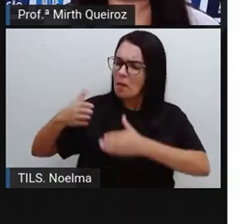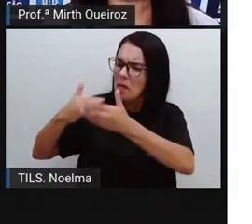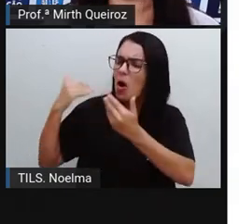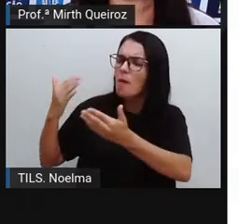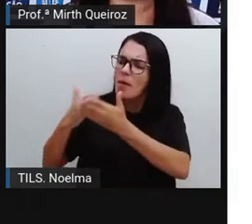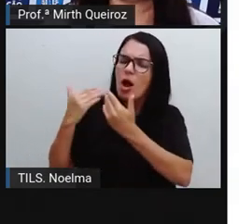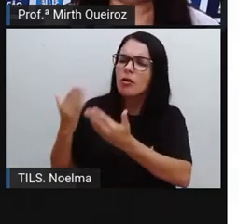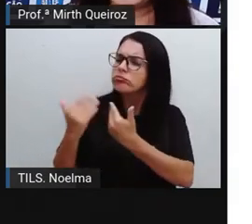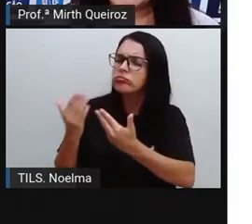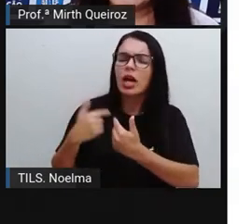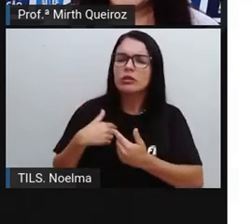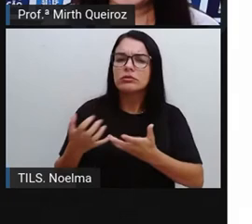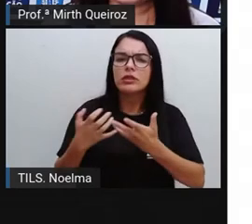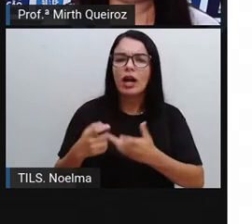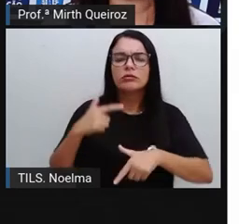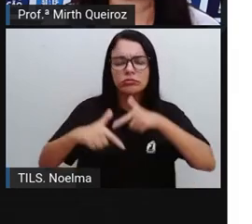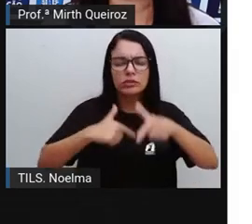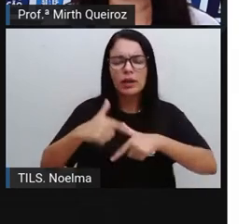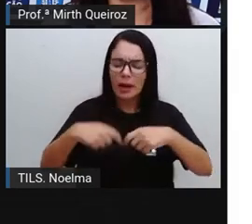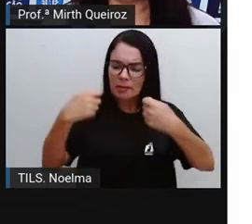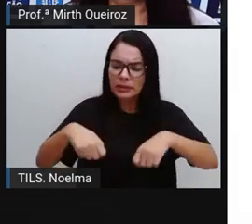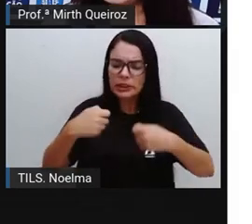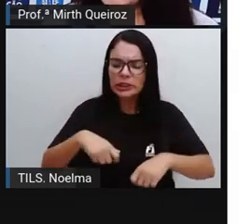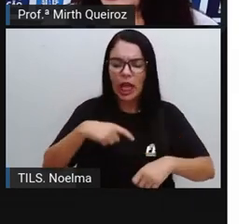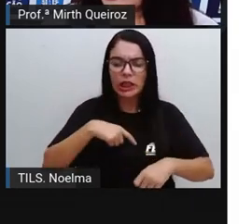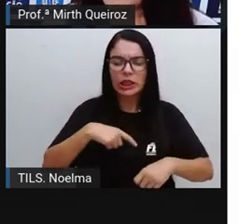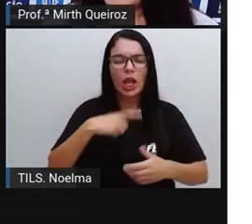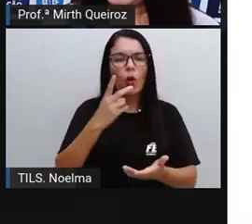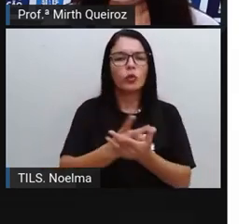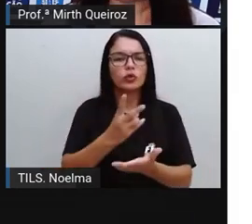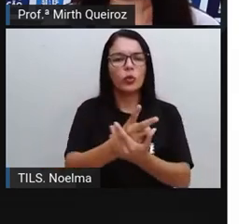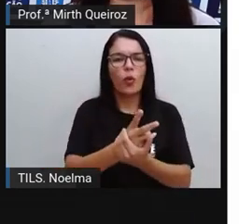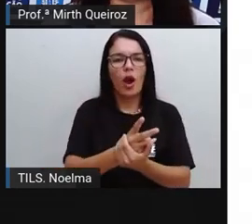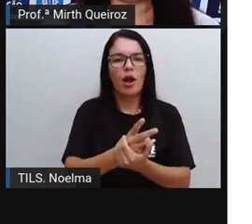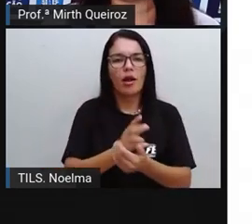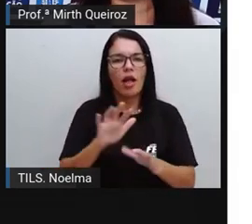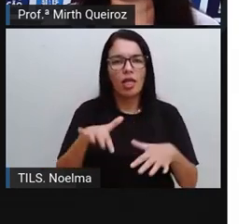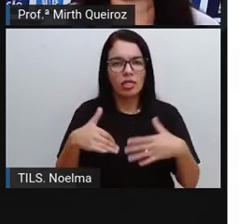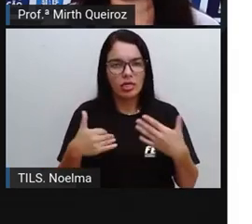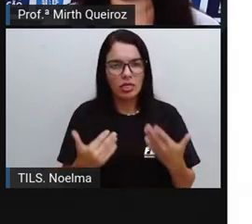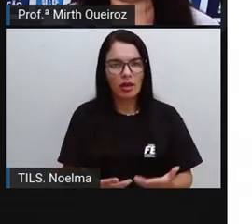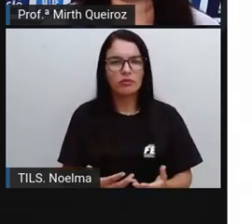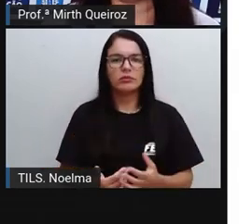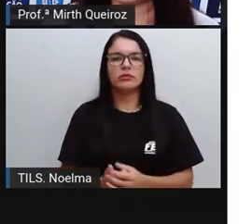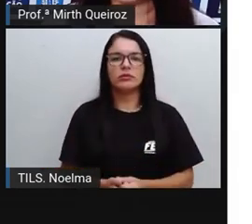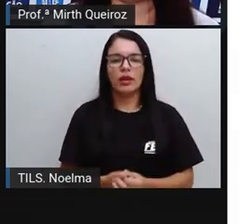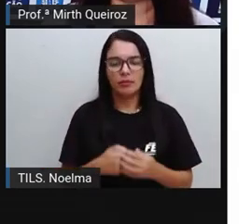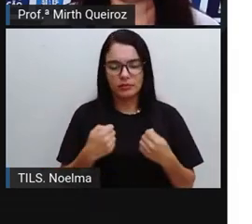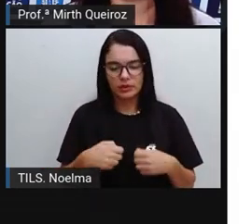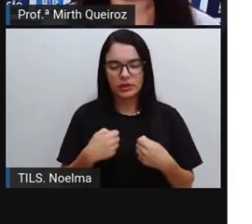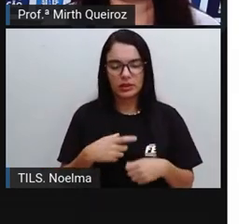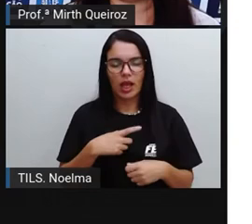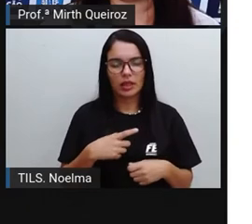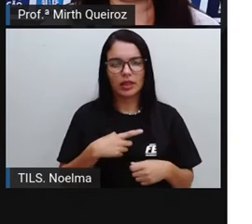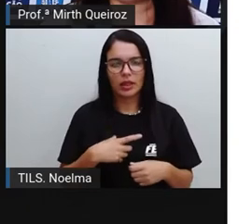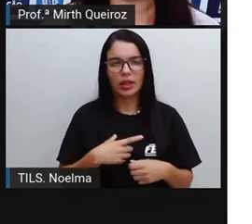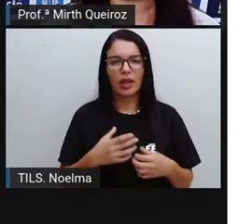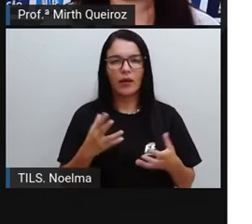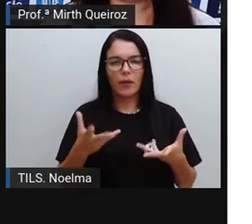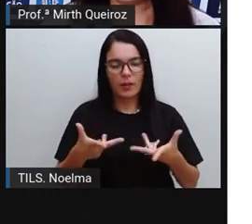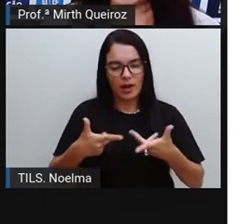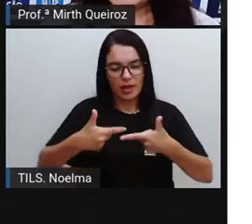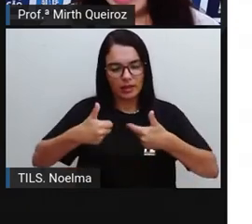Para que esses serviços Eles sejam mantidos E que esses serviços Eles sejam ofertados De forma